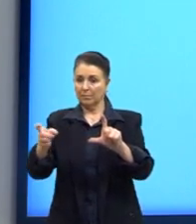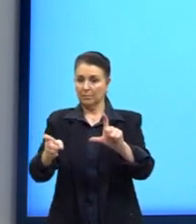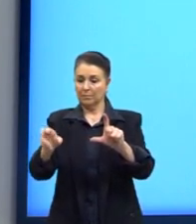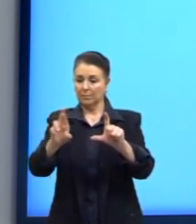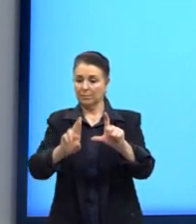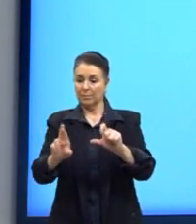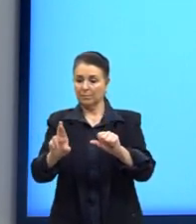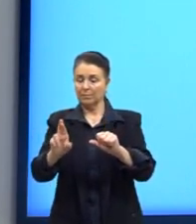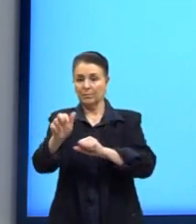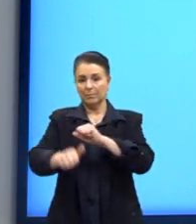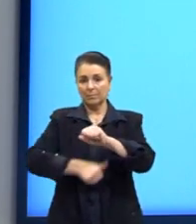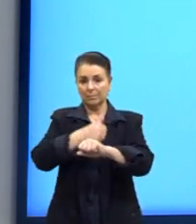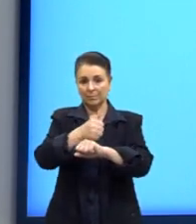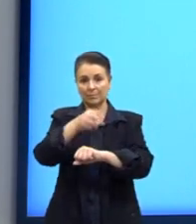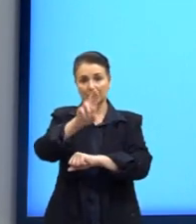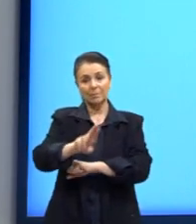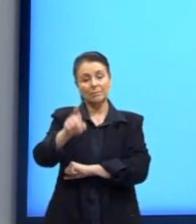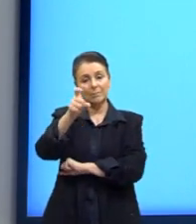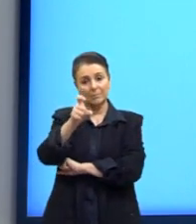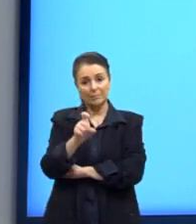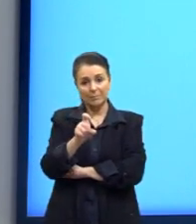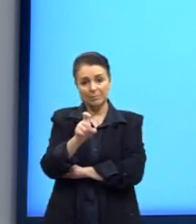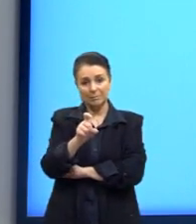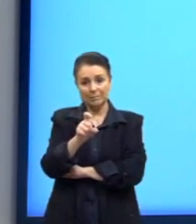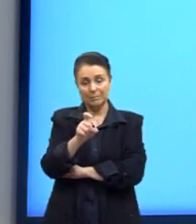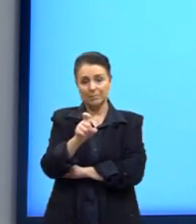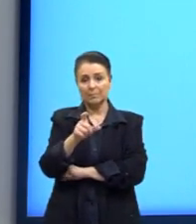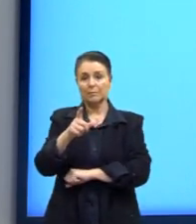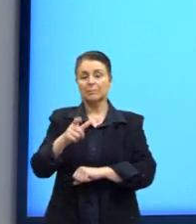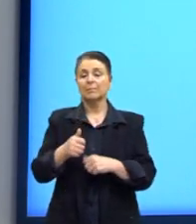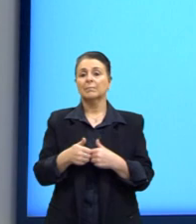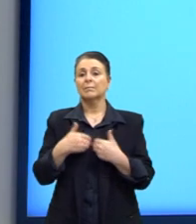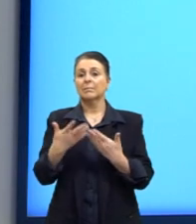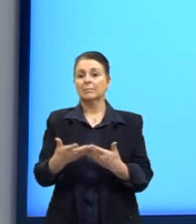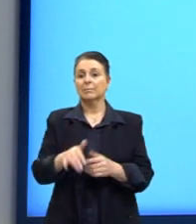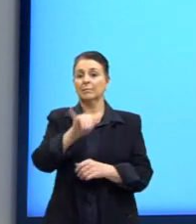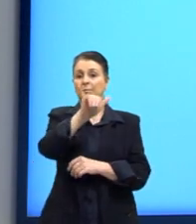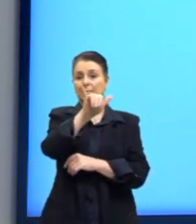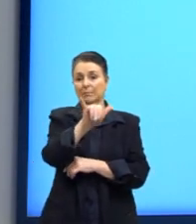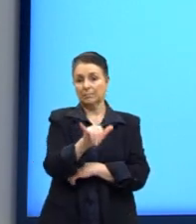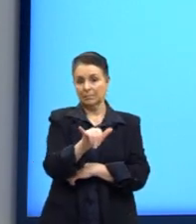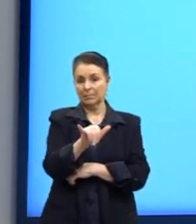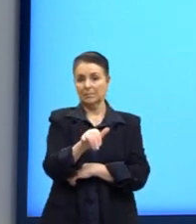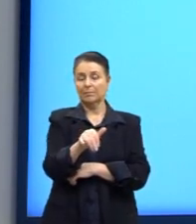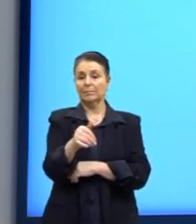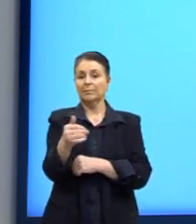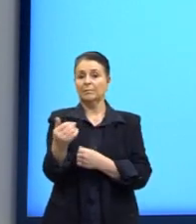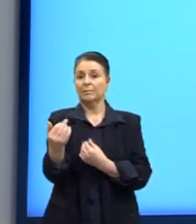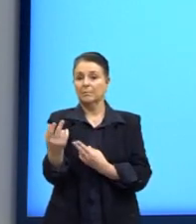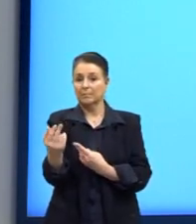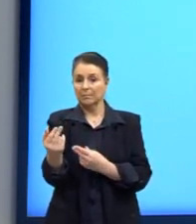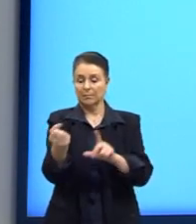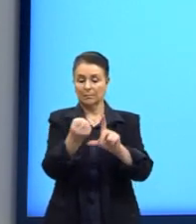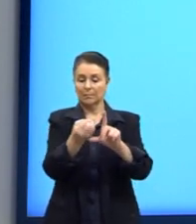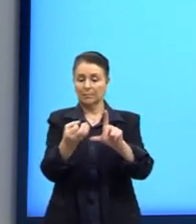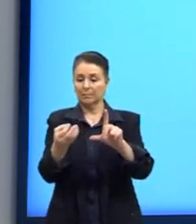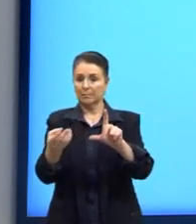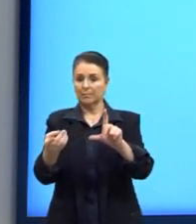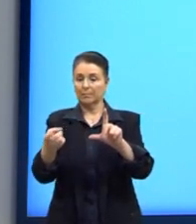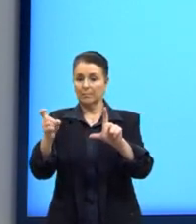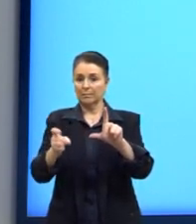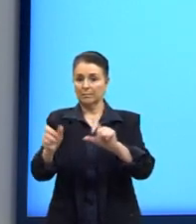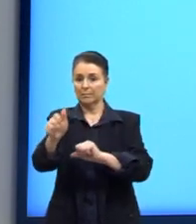nós vamos colocar para o x. Então, teríamos que o y é igual ao logaritmo de a